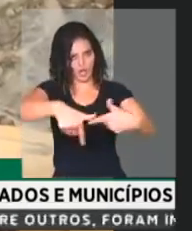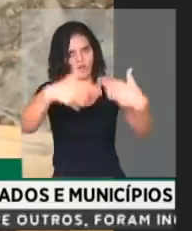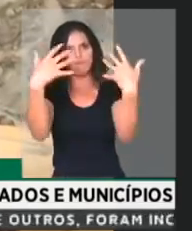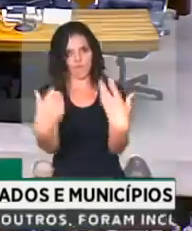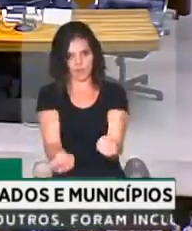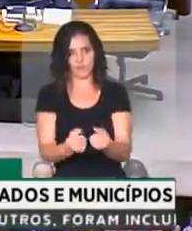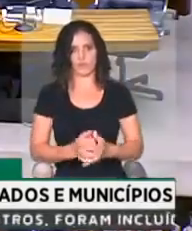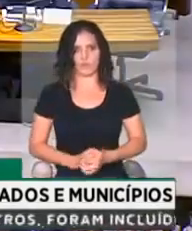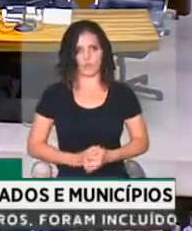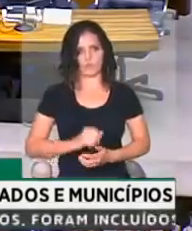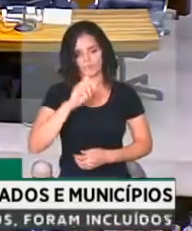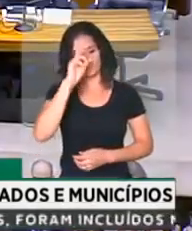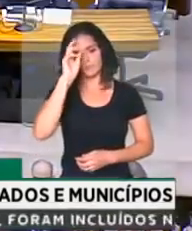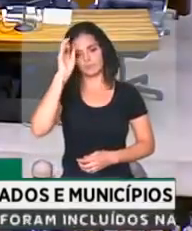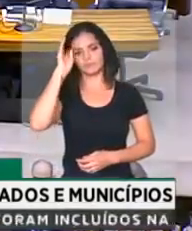Obrigado, deputado Jandira. Agora nós vamos retomar...